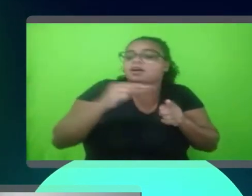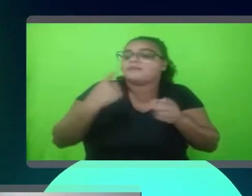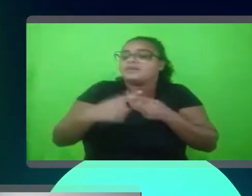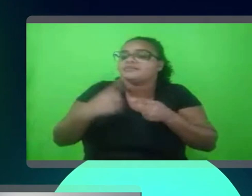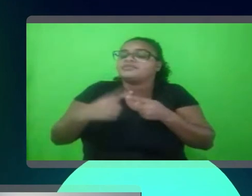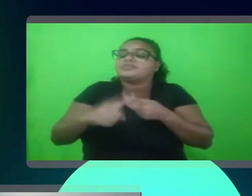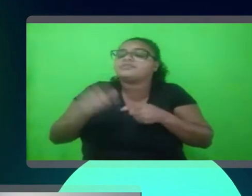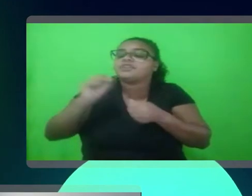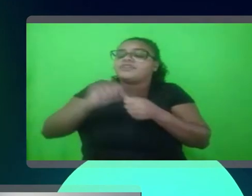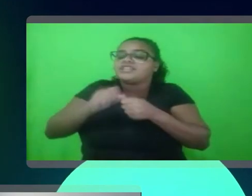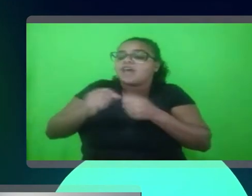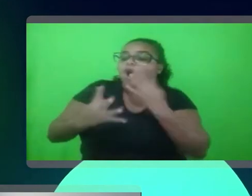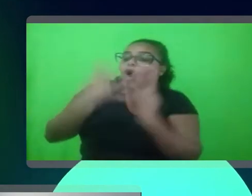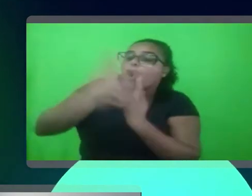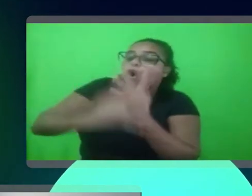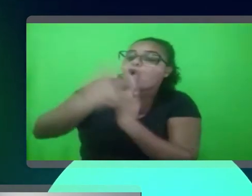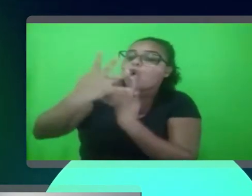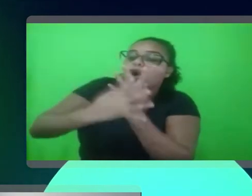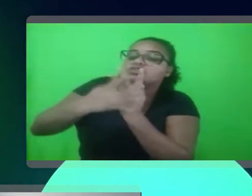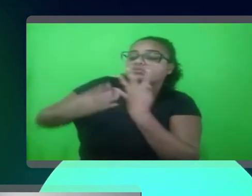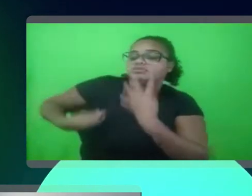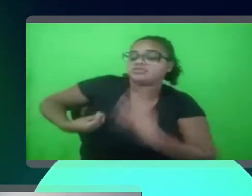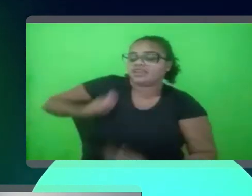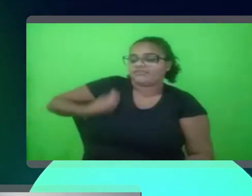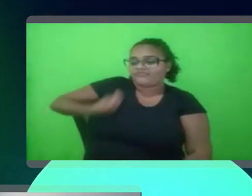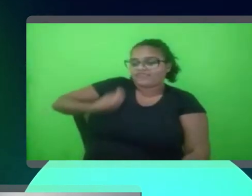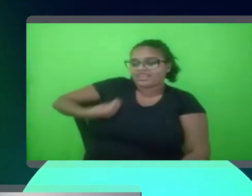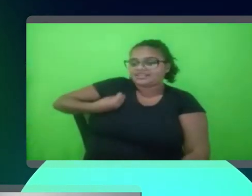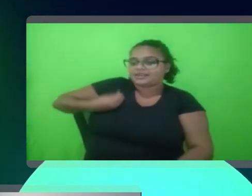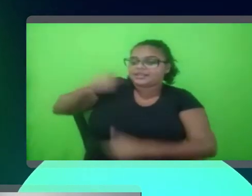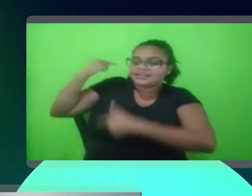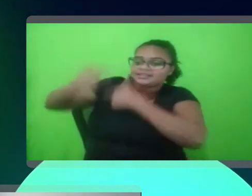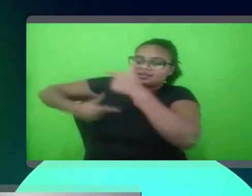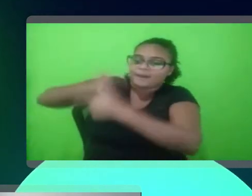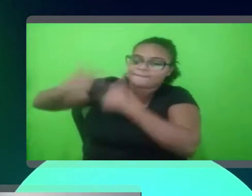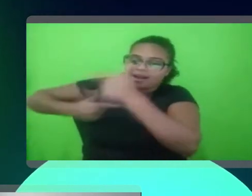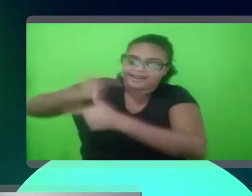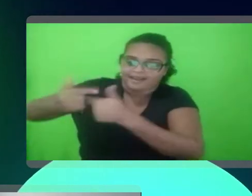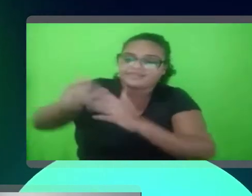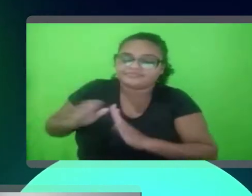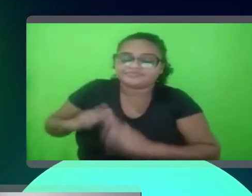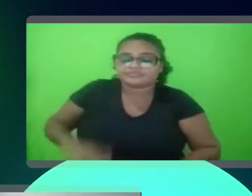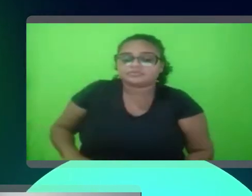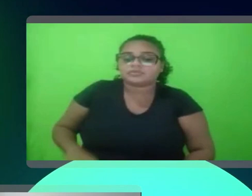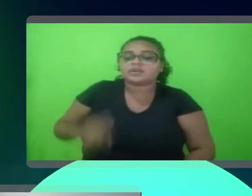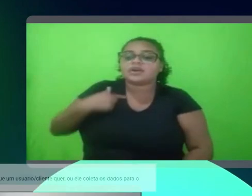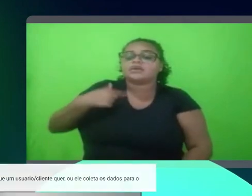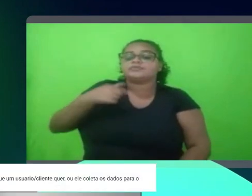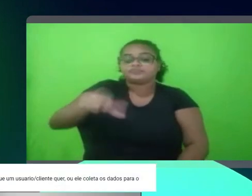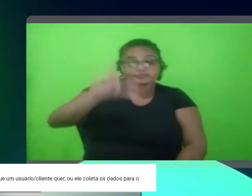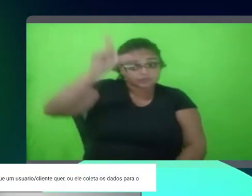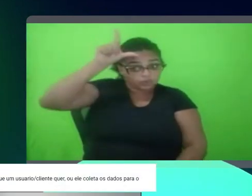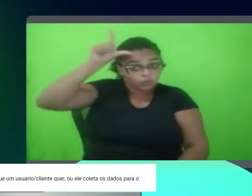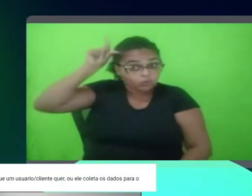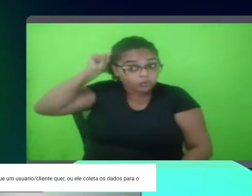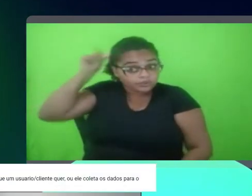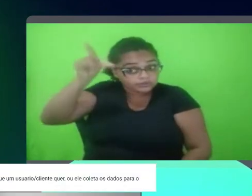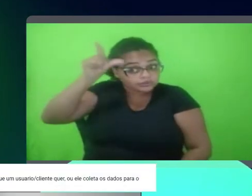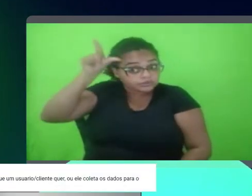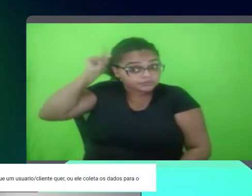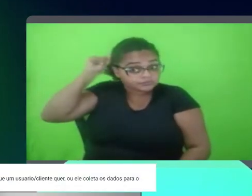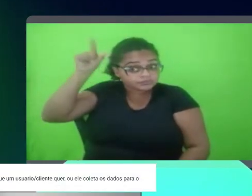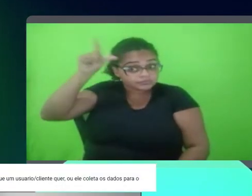tenha vida para depois que você deixar de trabalhar nele. O Lucas Long pergunta,